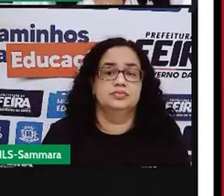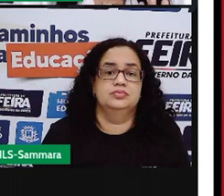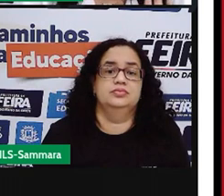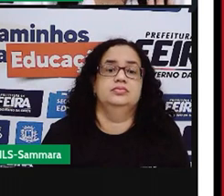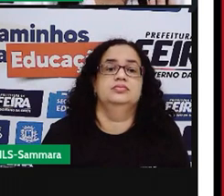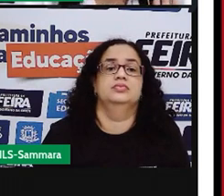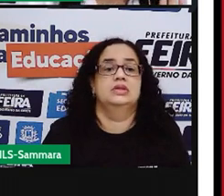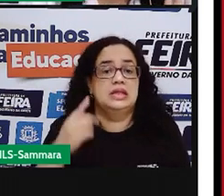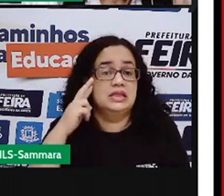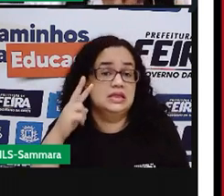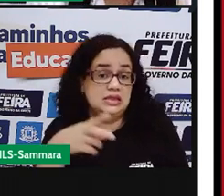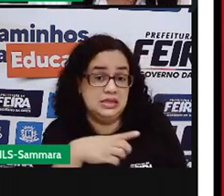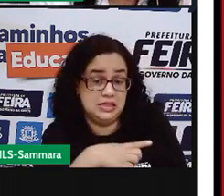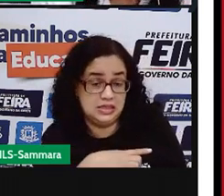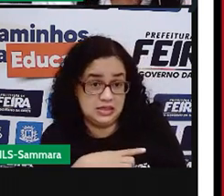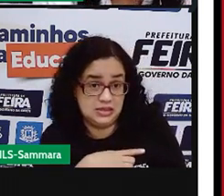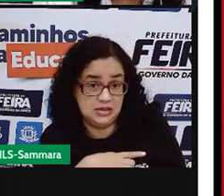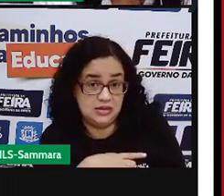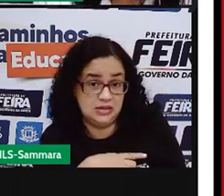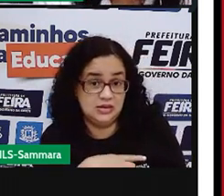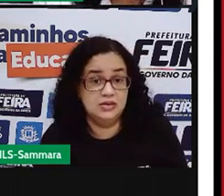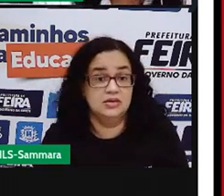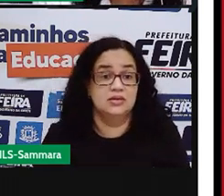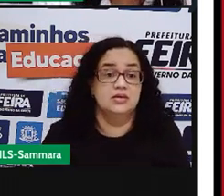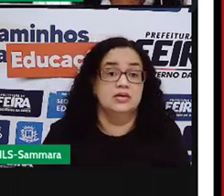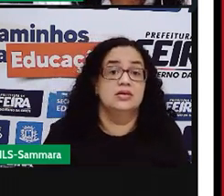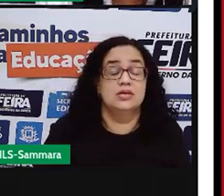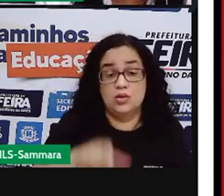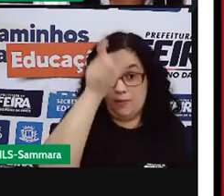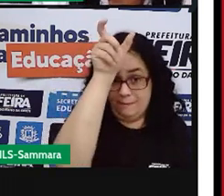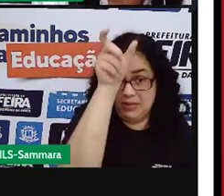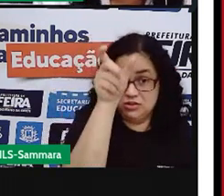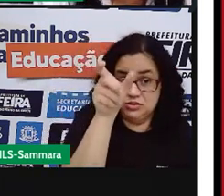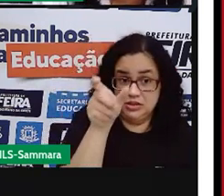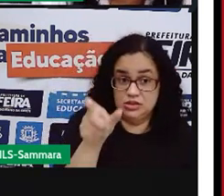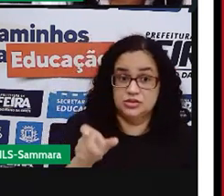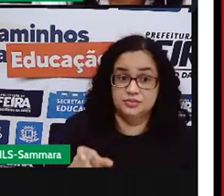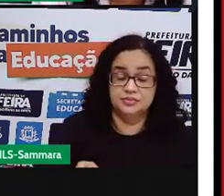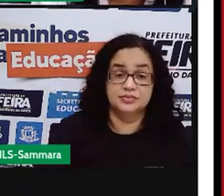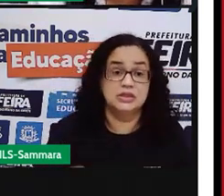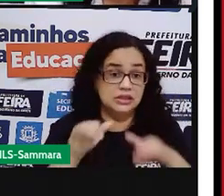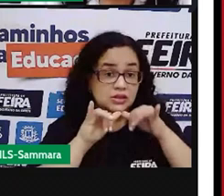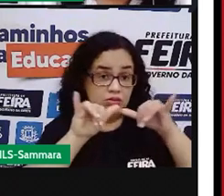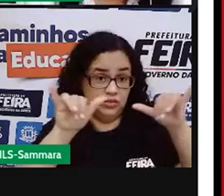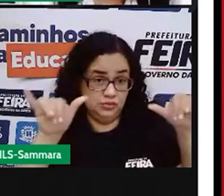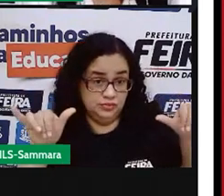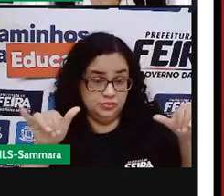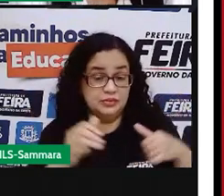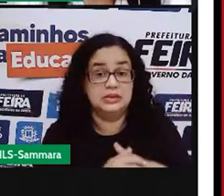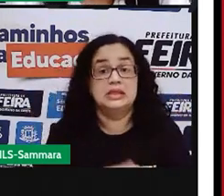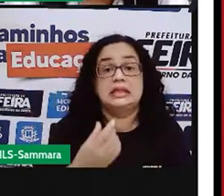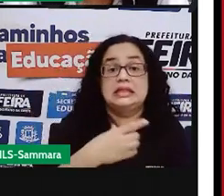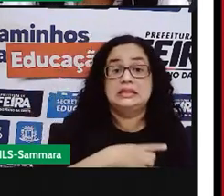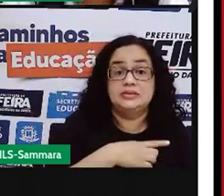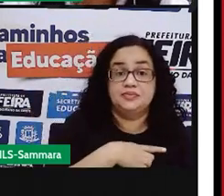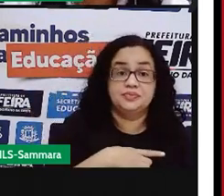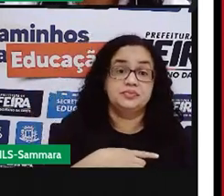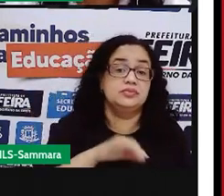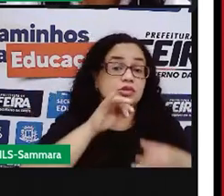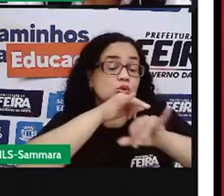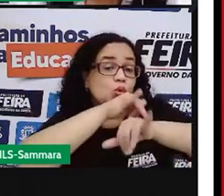Nós temos o que? Nós temos o personagem que está fazendo o anúncio, o ator. Nós temos o